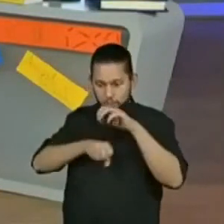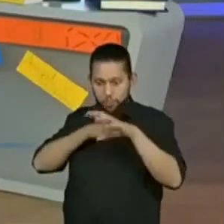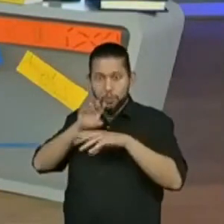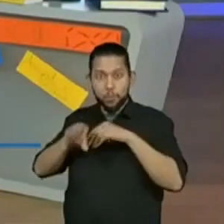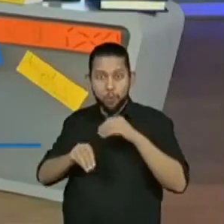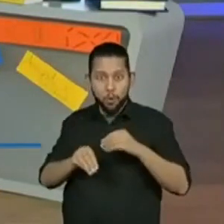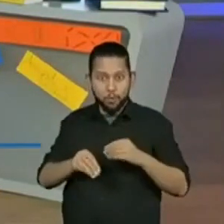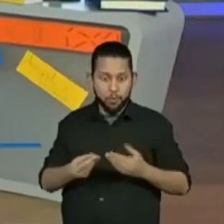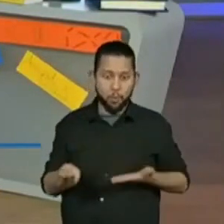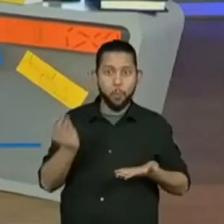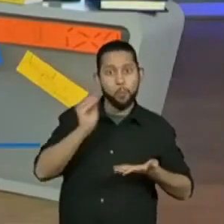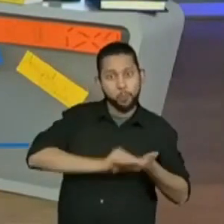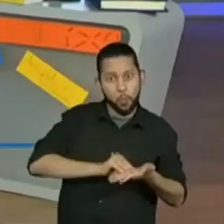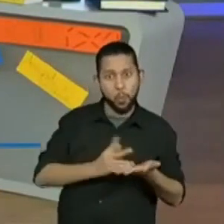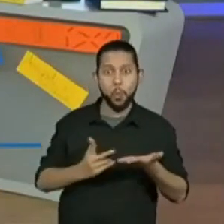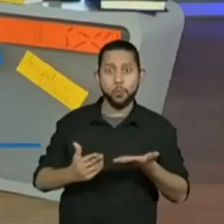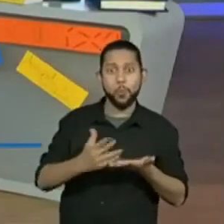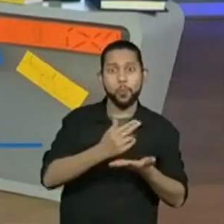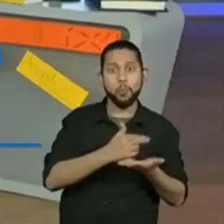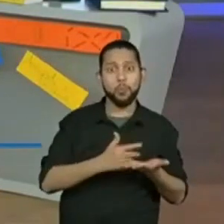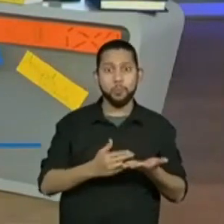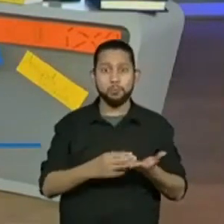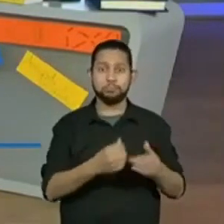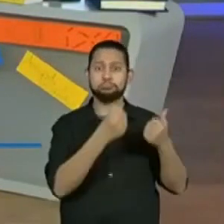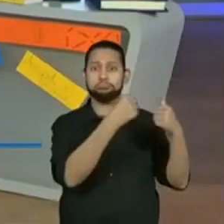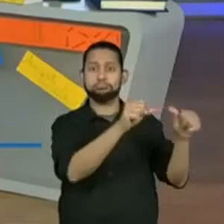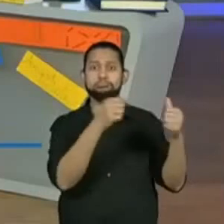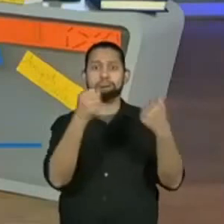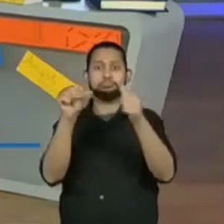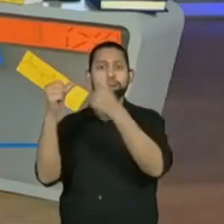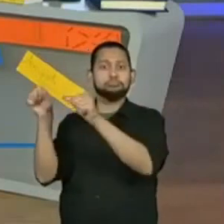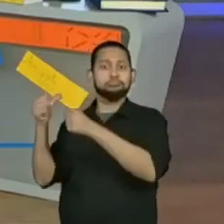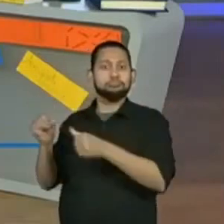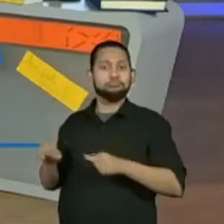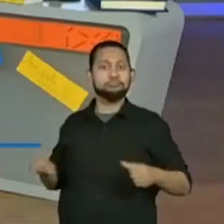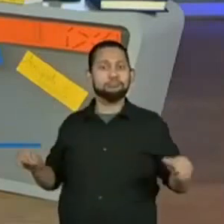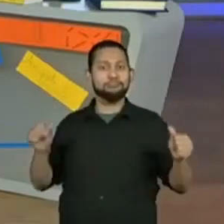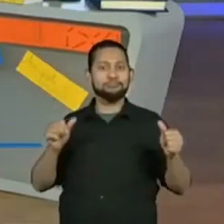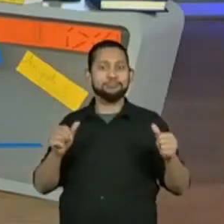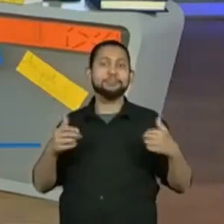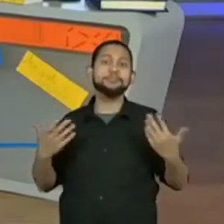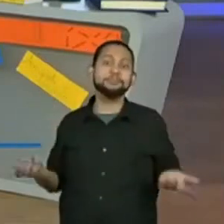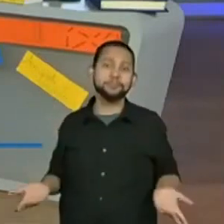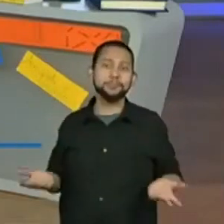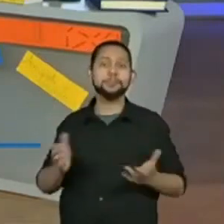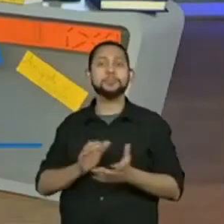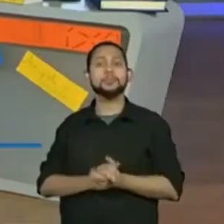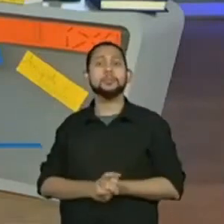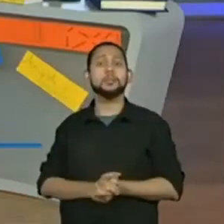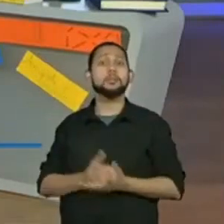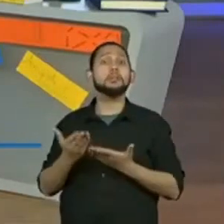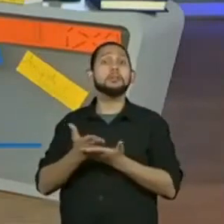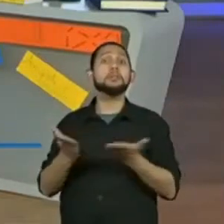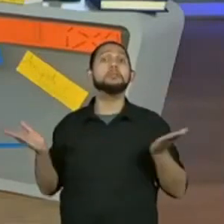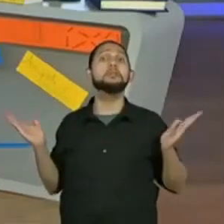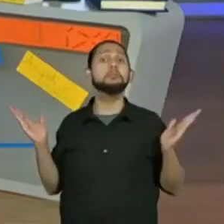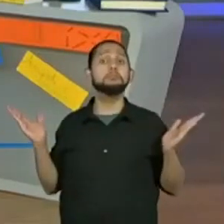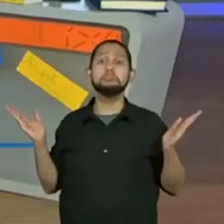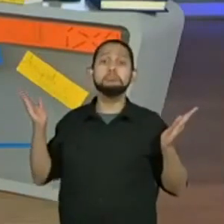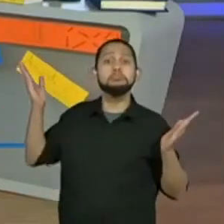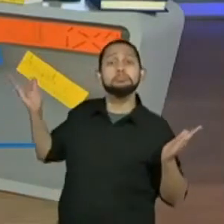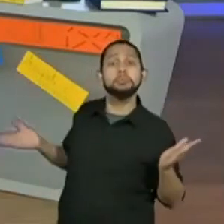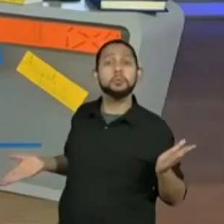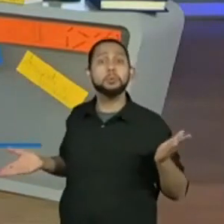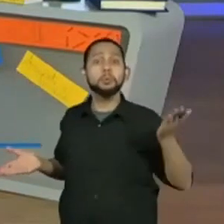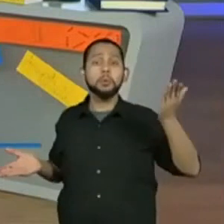Agora, um detalhe básico. O que será que isso, qual é a relação